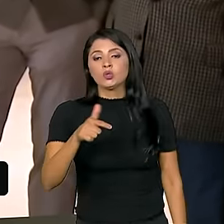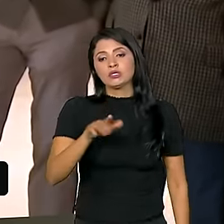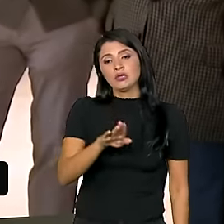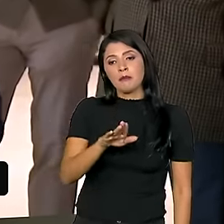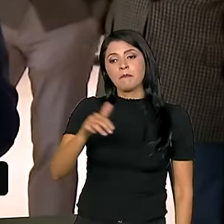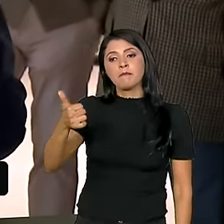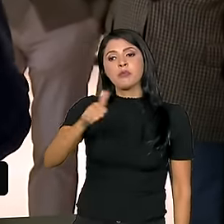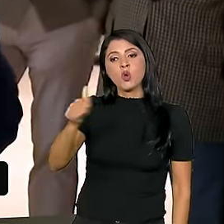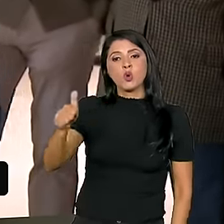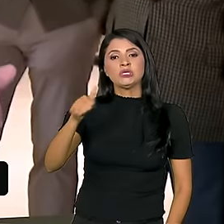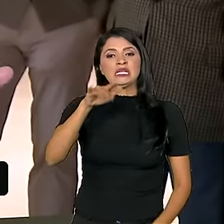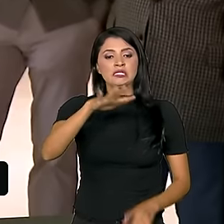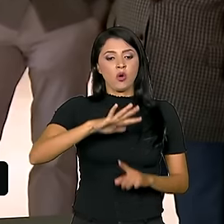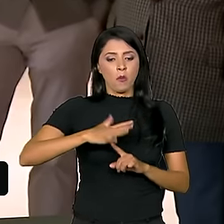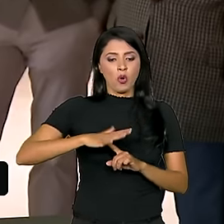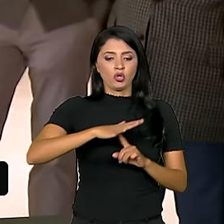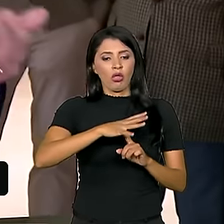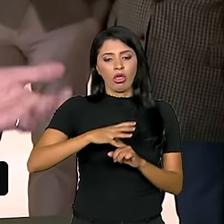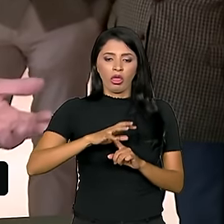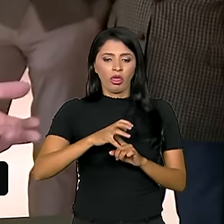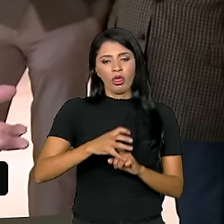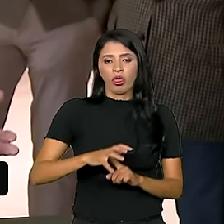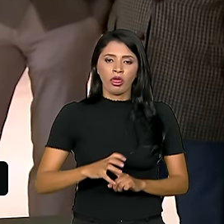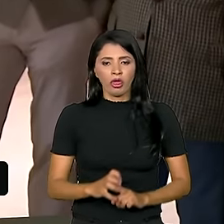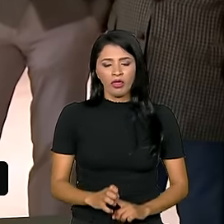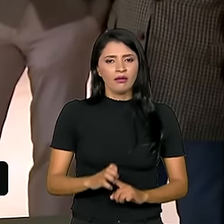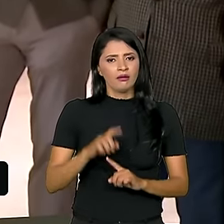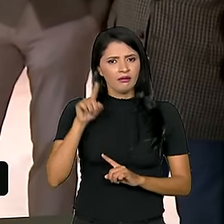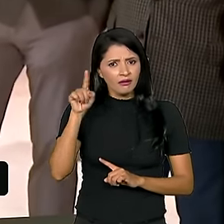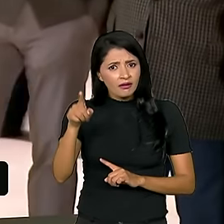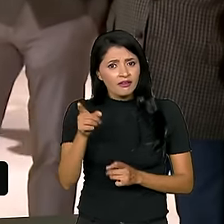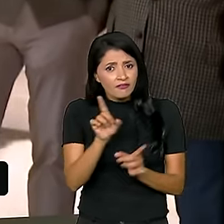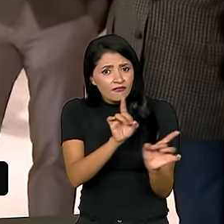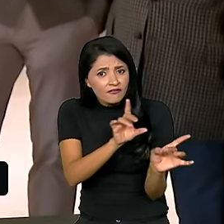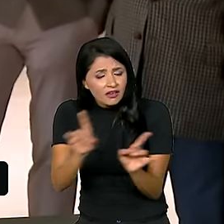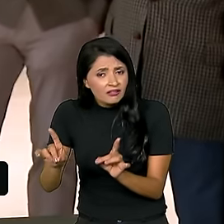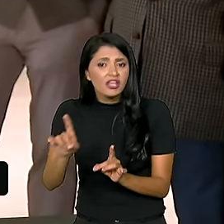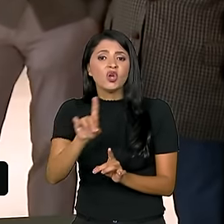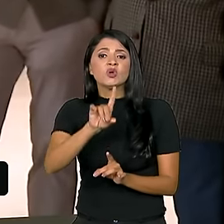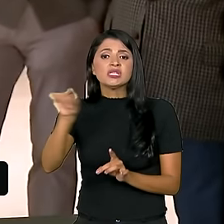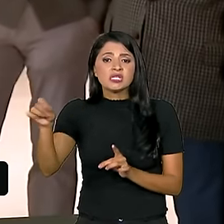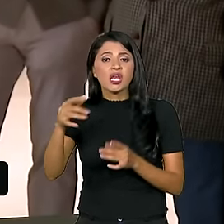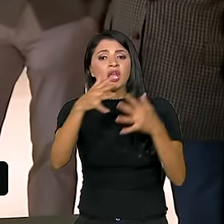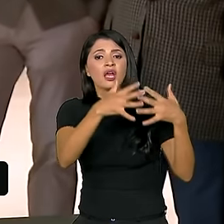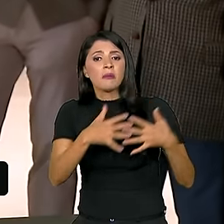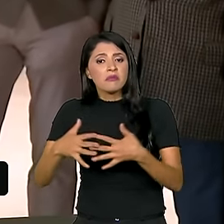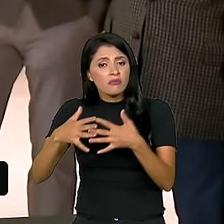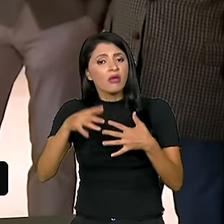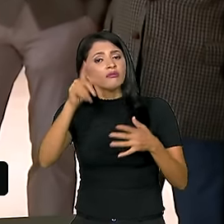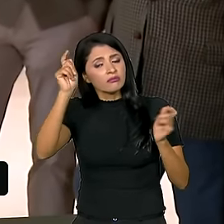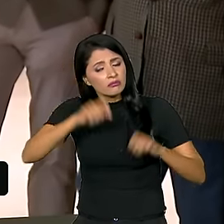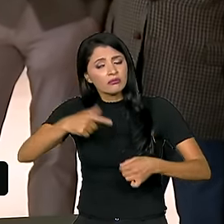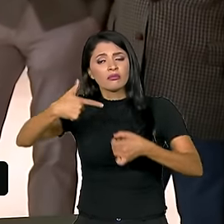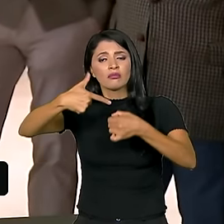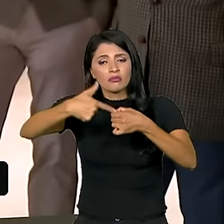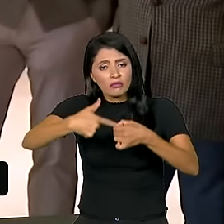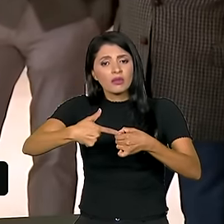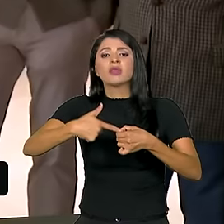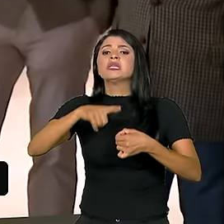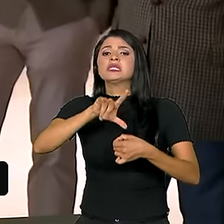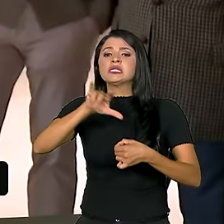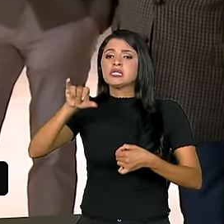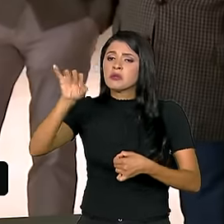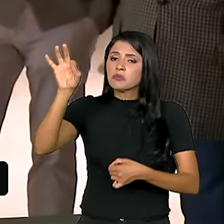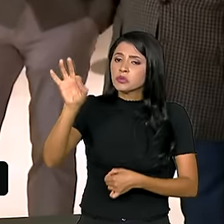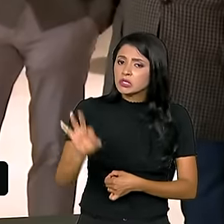corrói o motor. E a Scania vendeu 100 caminhões, zero quilômetro, que vai utilizar 100% de biodiesel. Então, eu